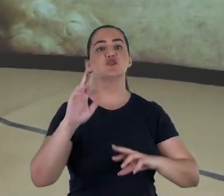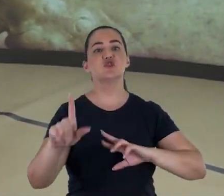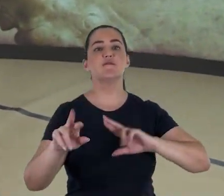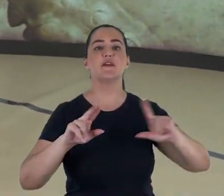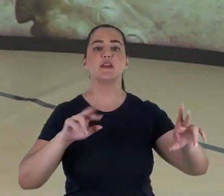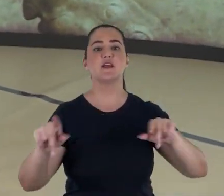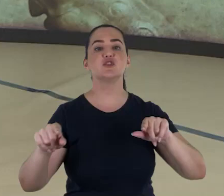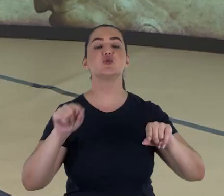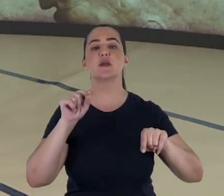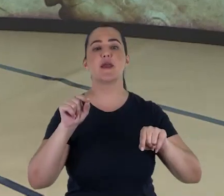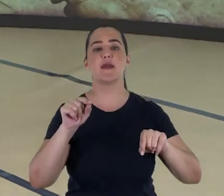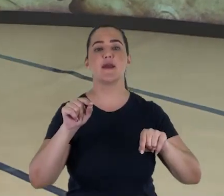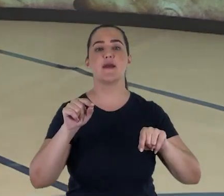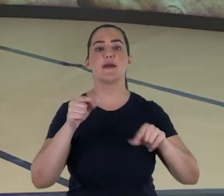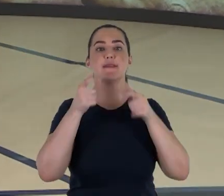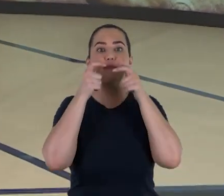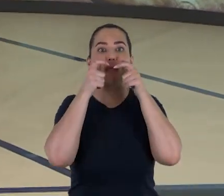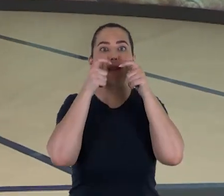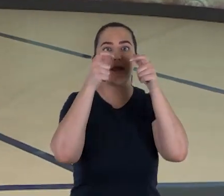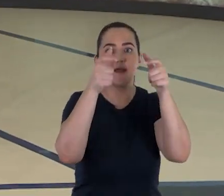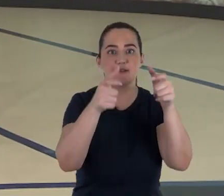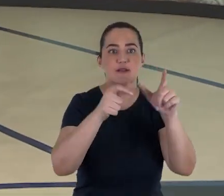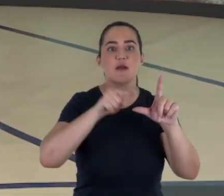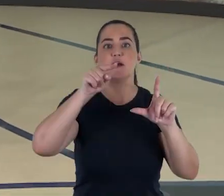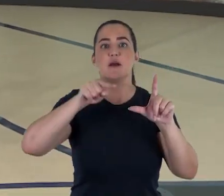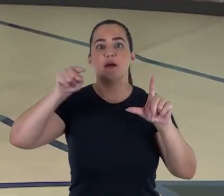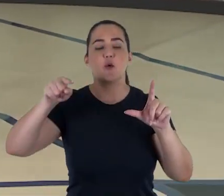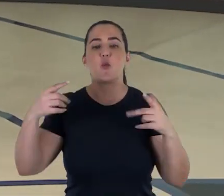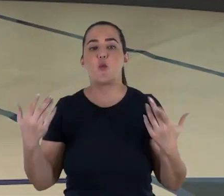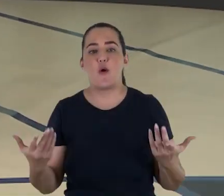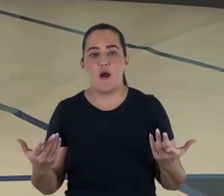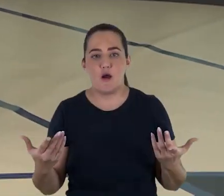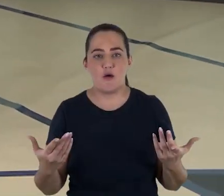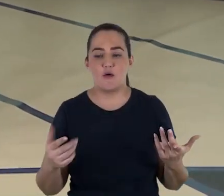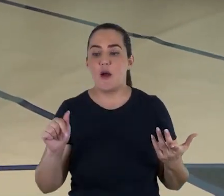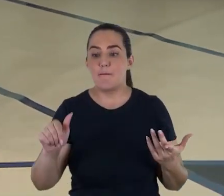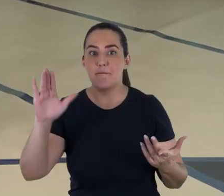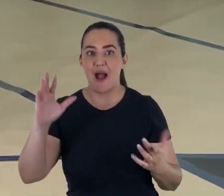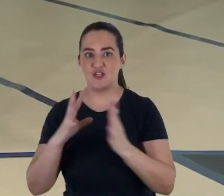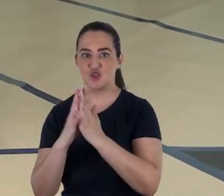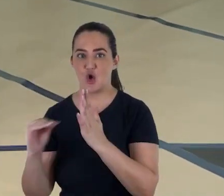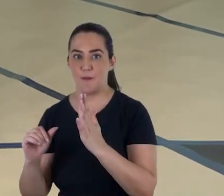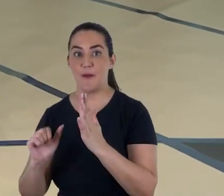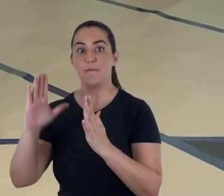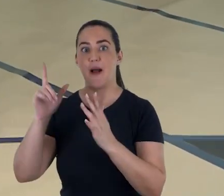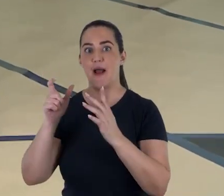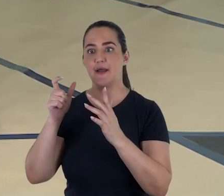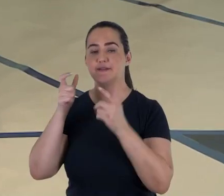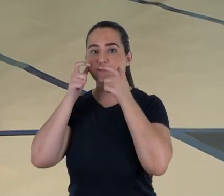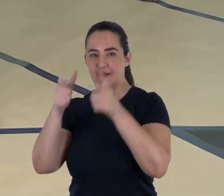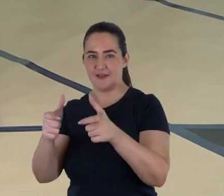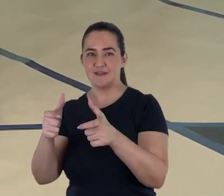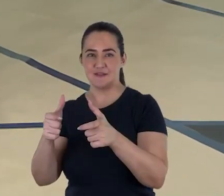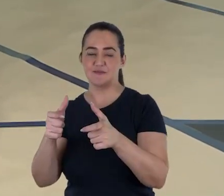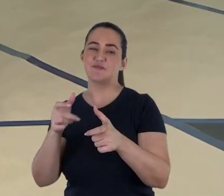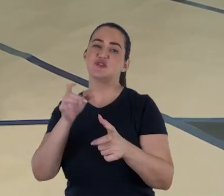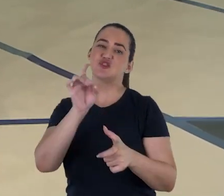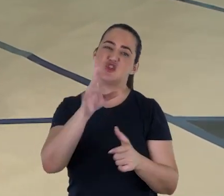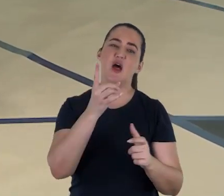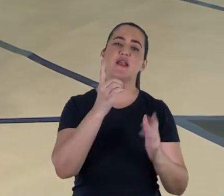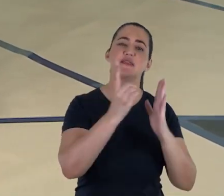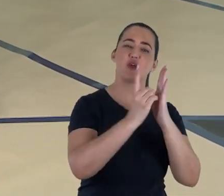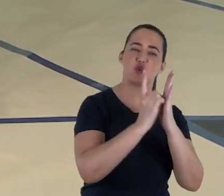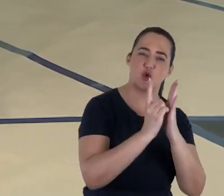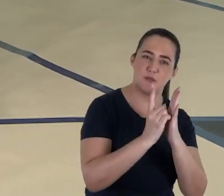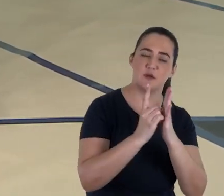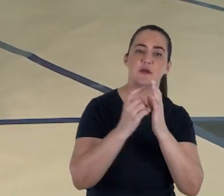os diferentes níveis de interesse daquela comunidade naqueles livros especificamente. E com exceção de Deuteronômio, o